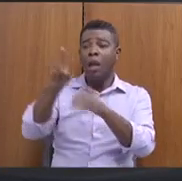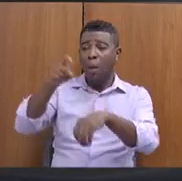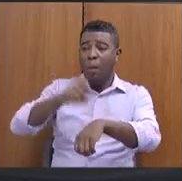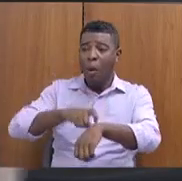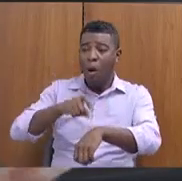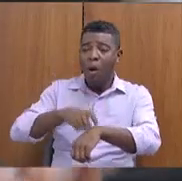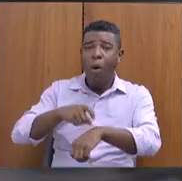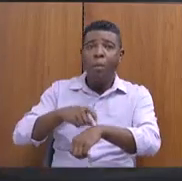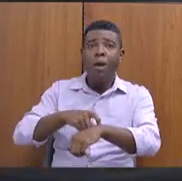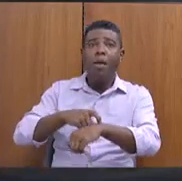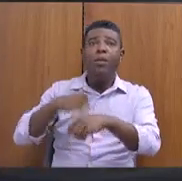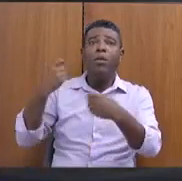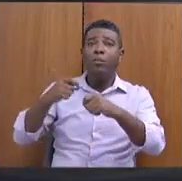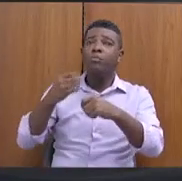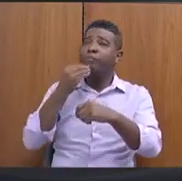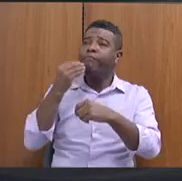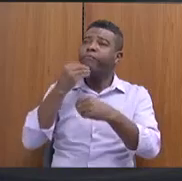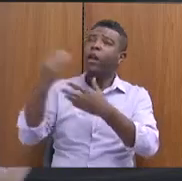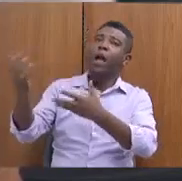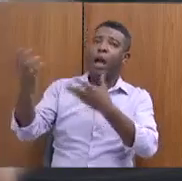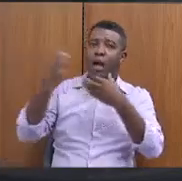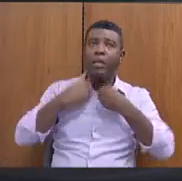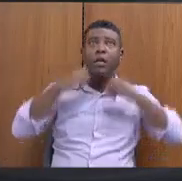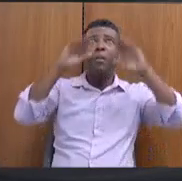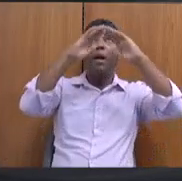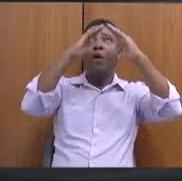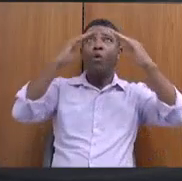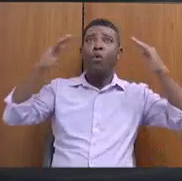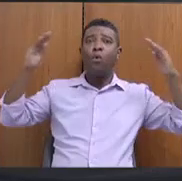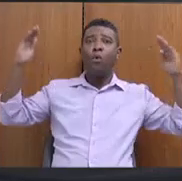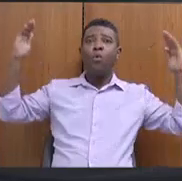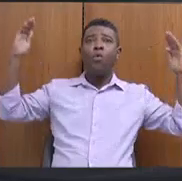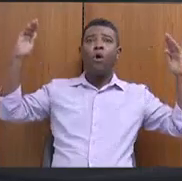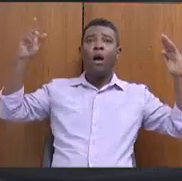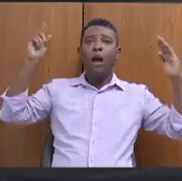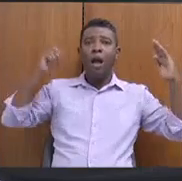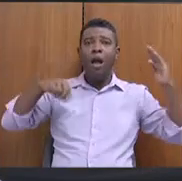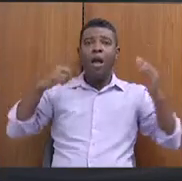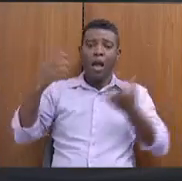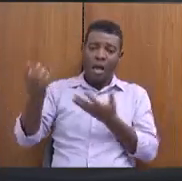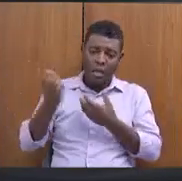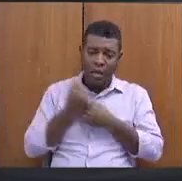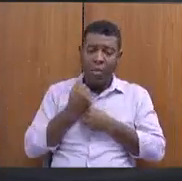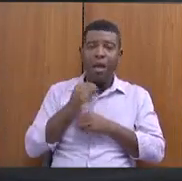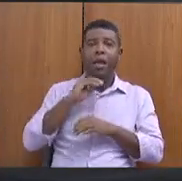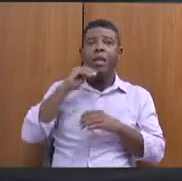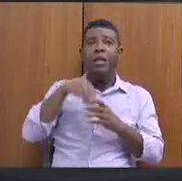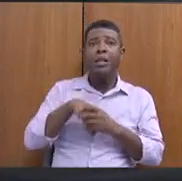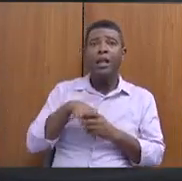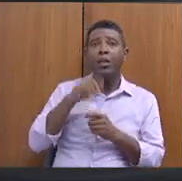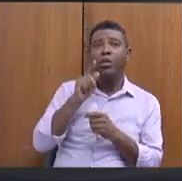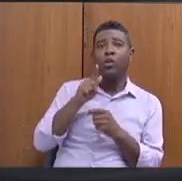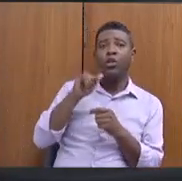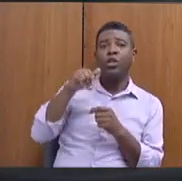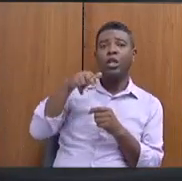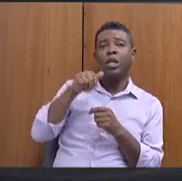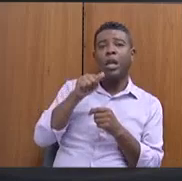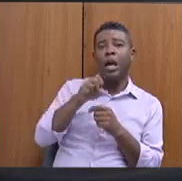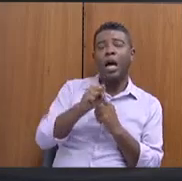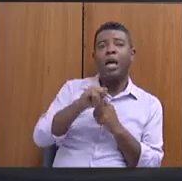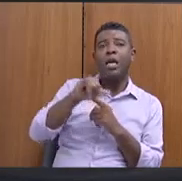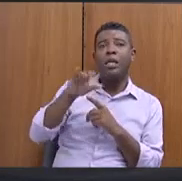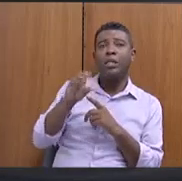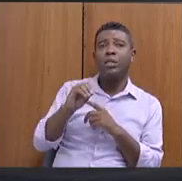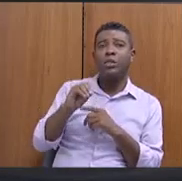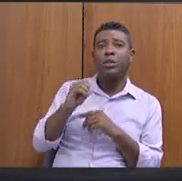recebidas em galpões, em ginásios esportivos. Isso é uma coisa que não dá. Nós precisamos construir uma política